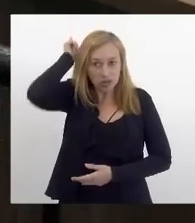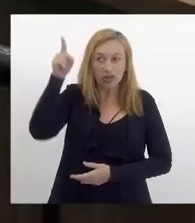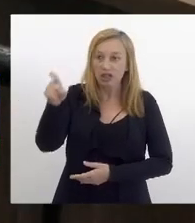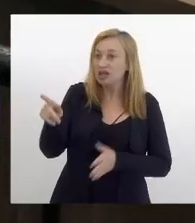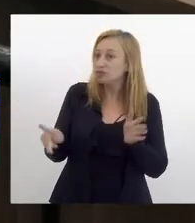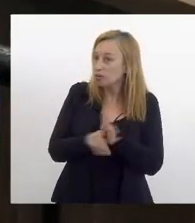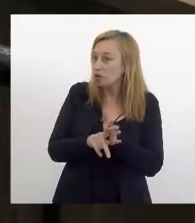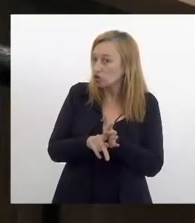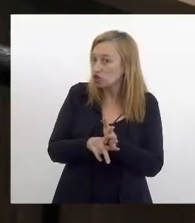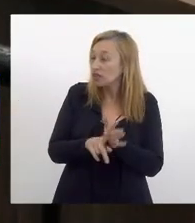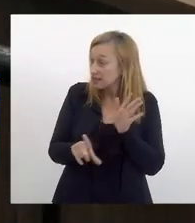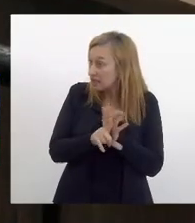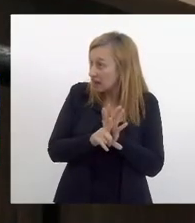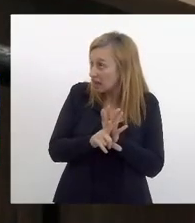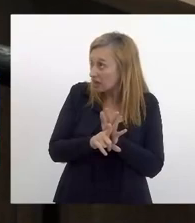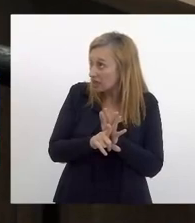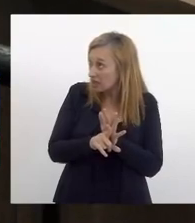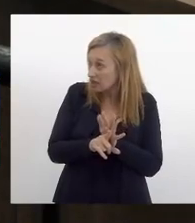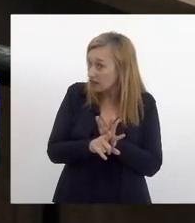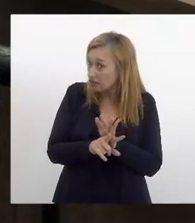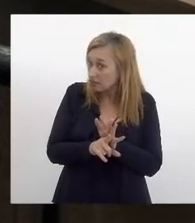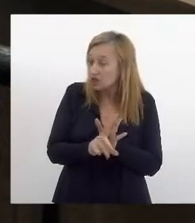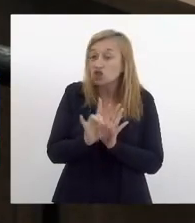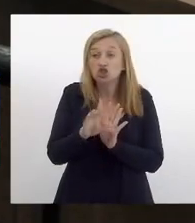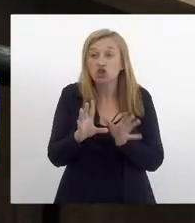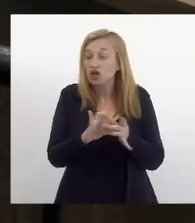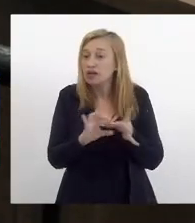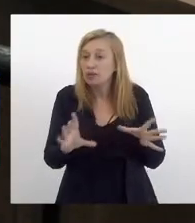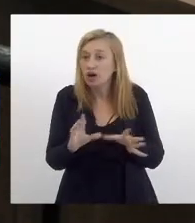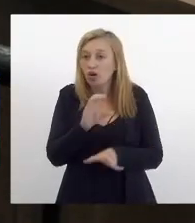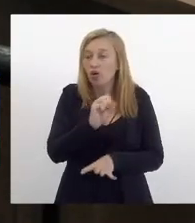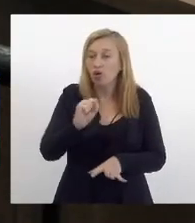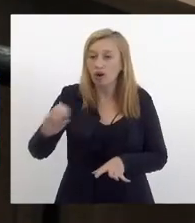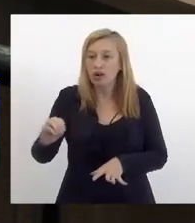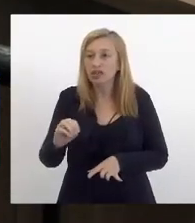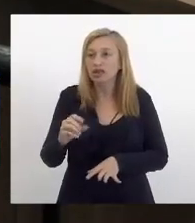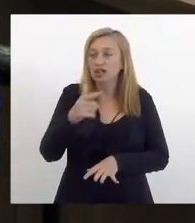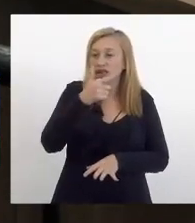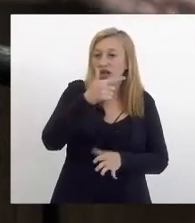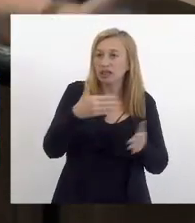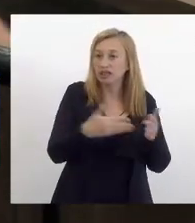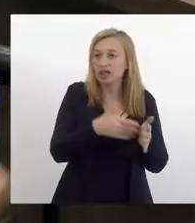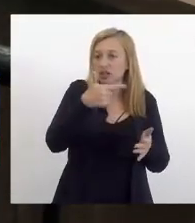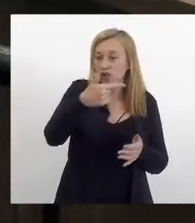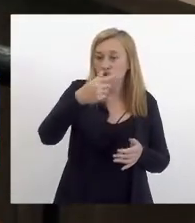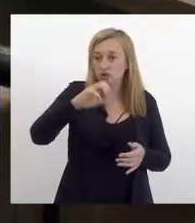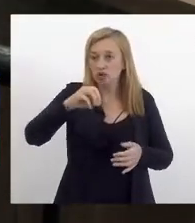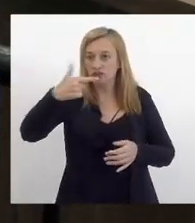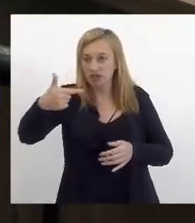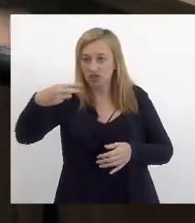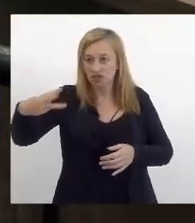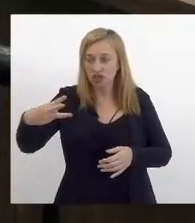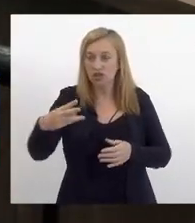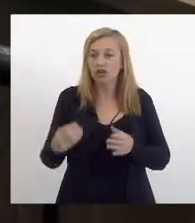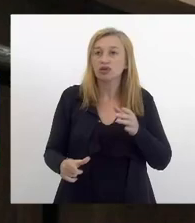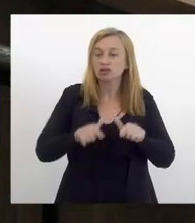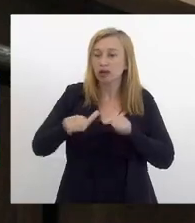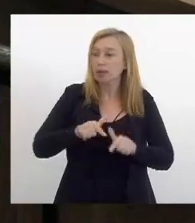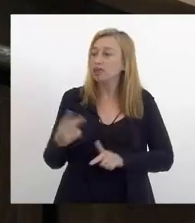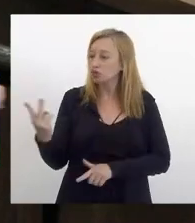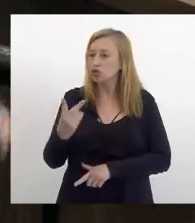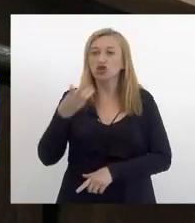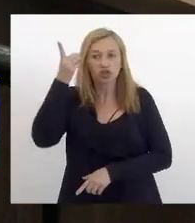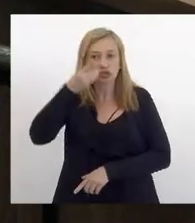esse projeto essa lei que só permite a OS até 2023 fruto do trabalho dos dois